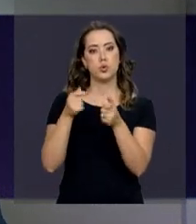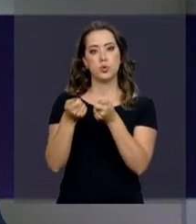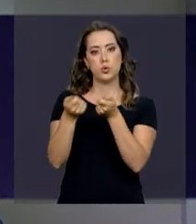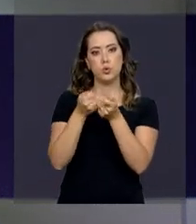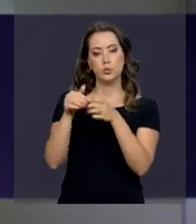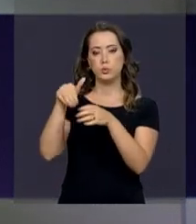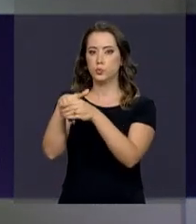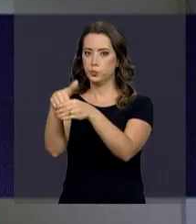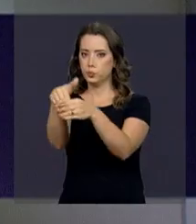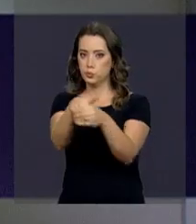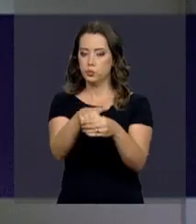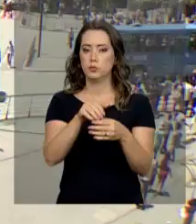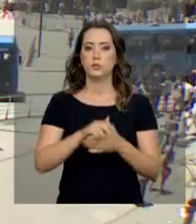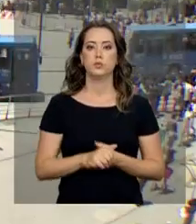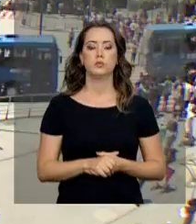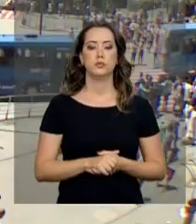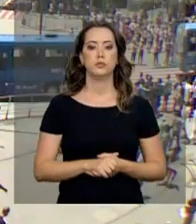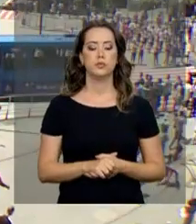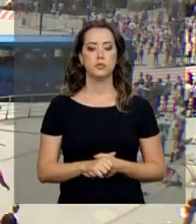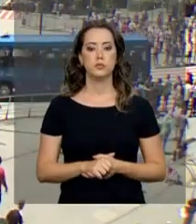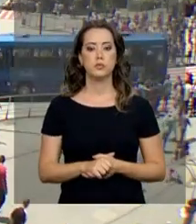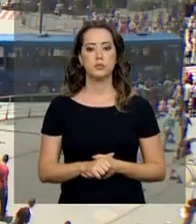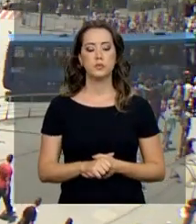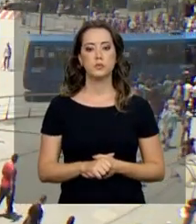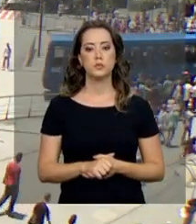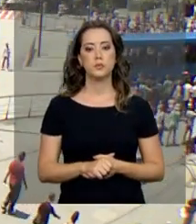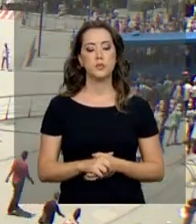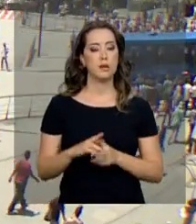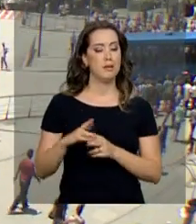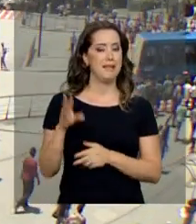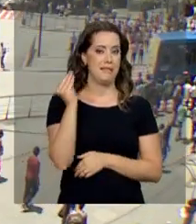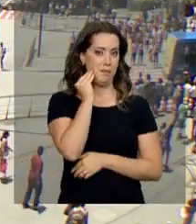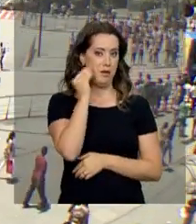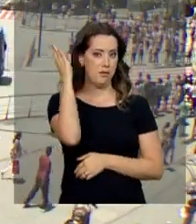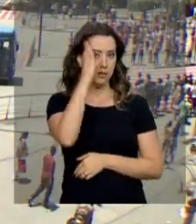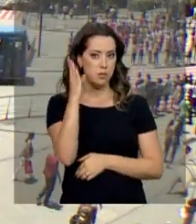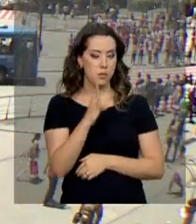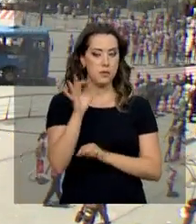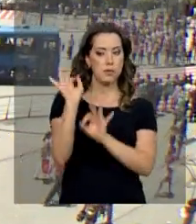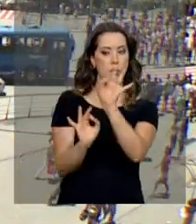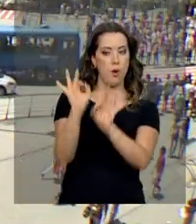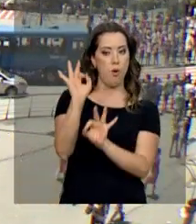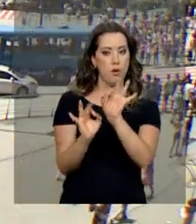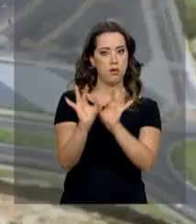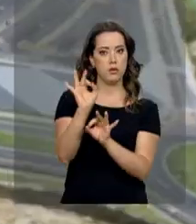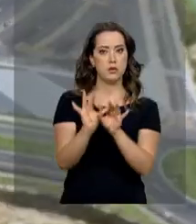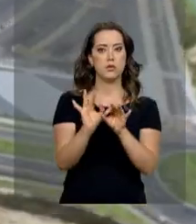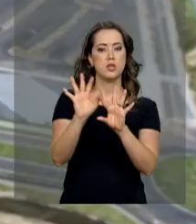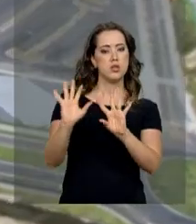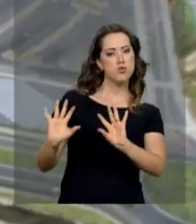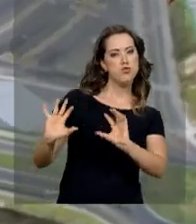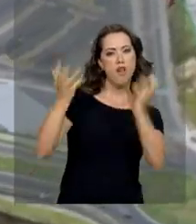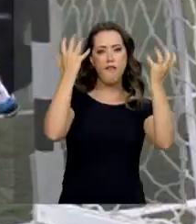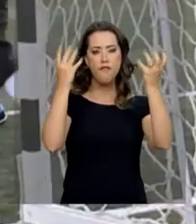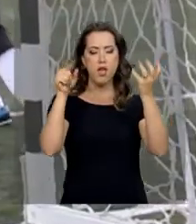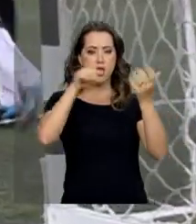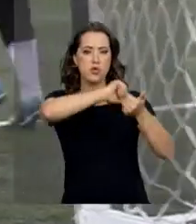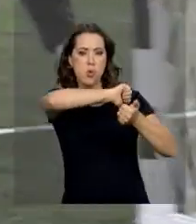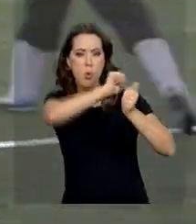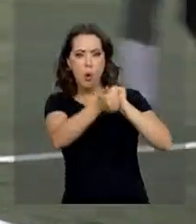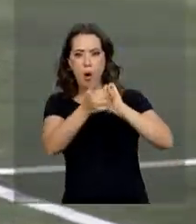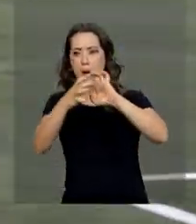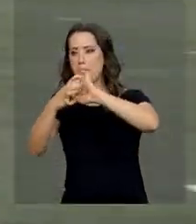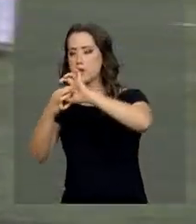Controle das Eleições. A experiência do Brasil na organização de grandes eventos como Copa do Mundo e